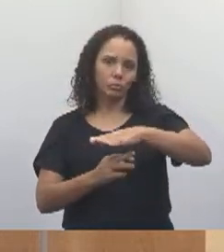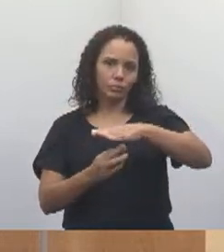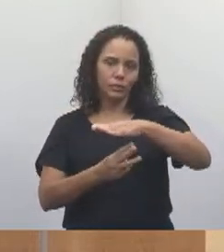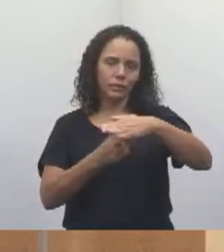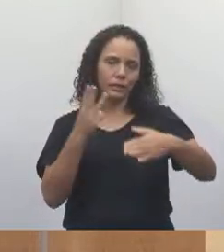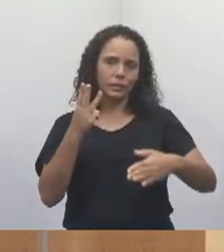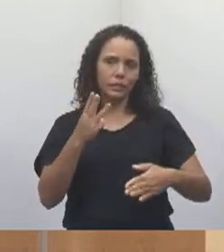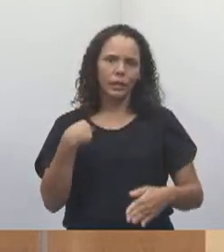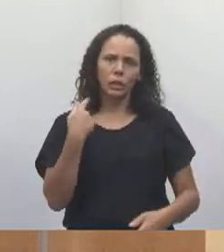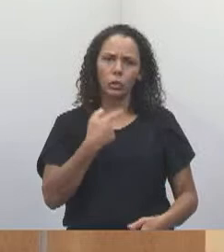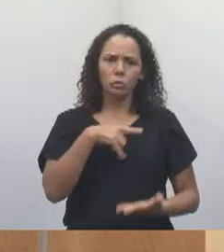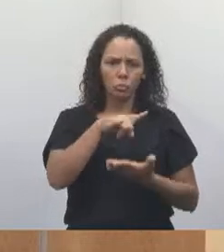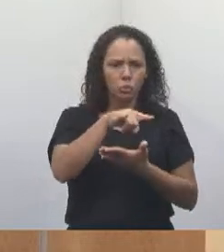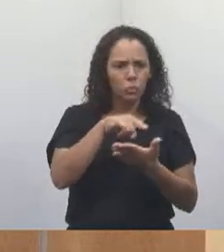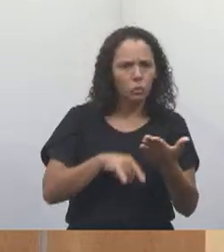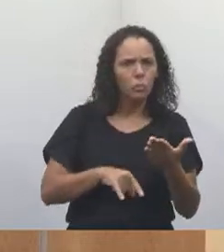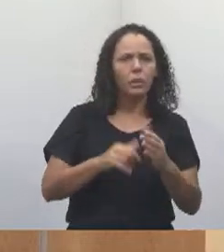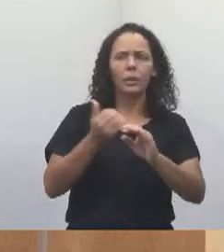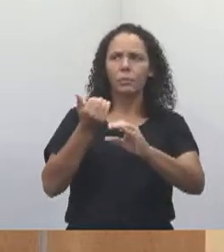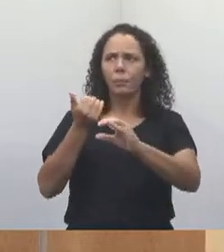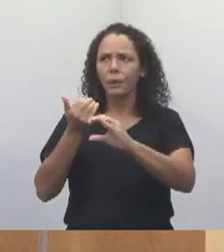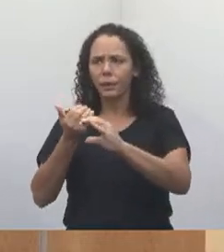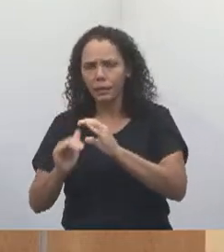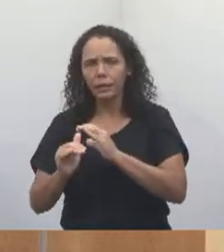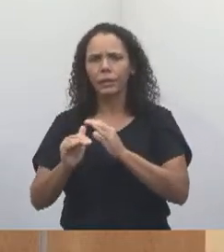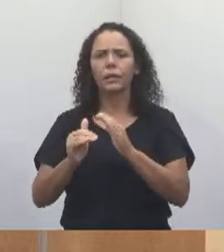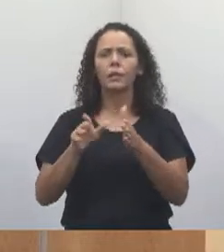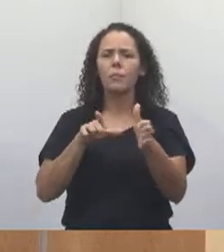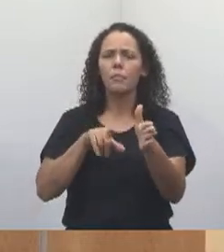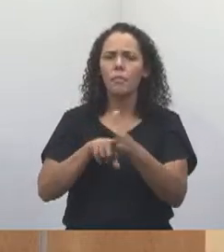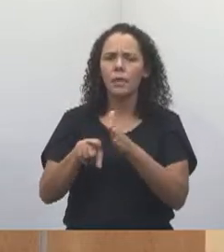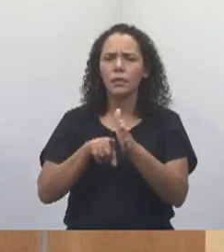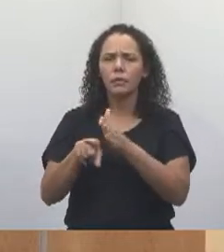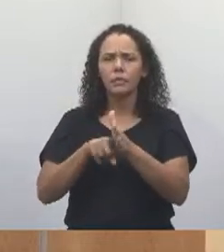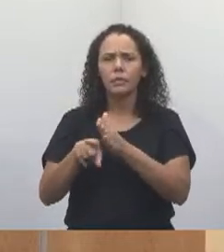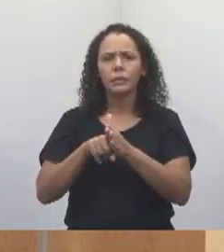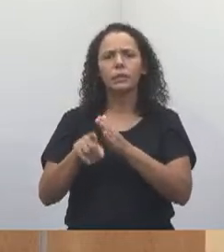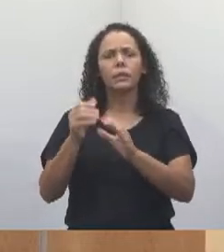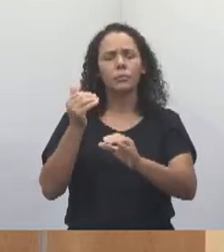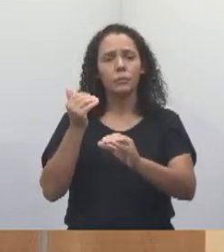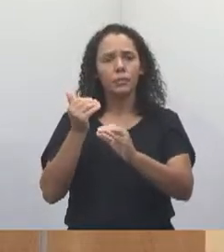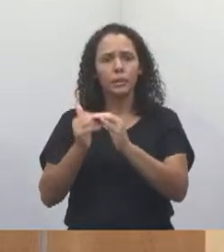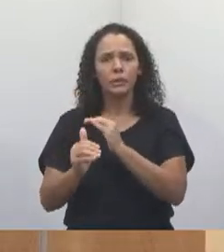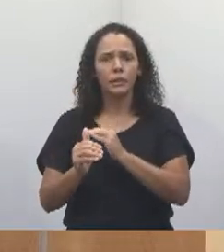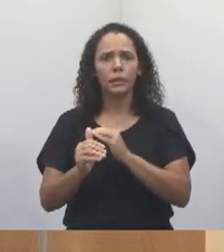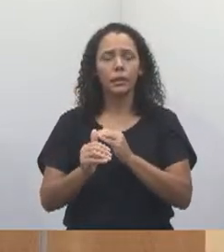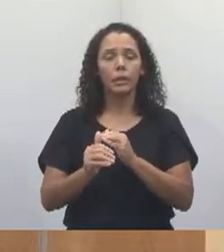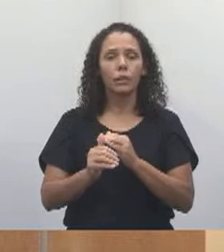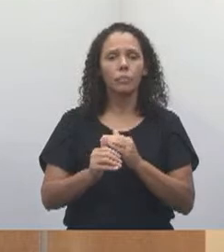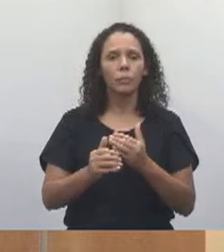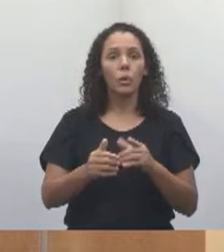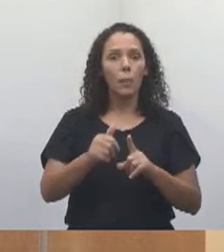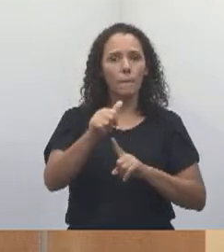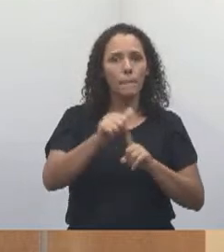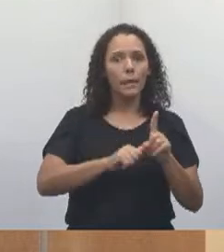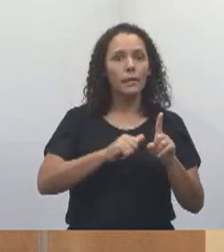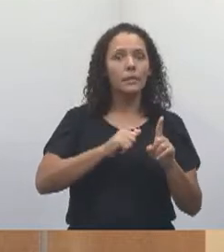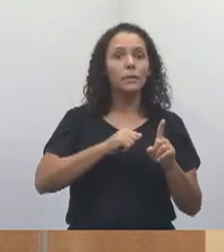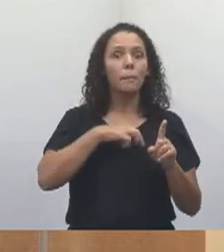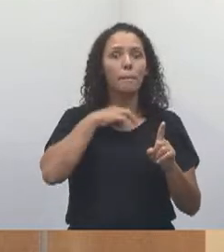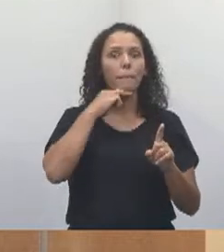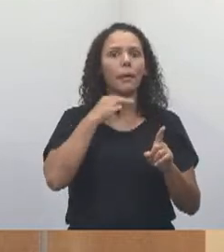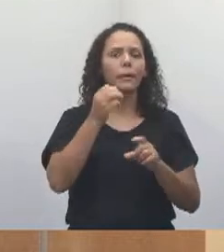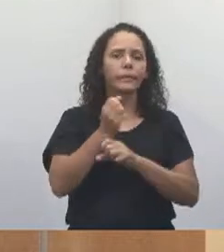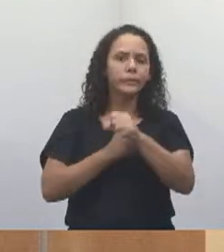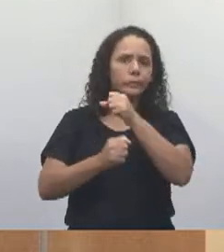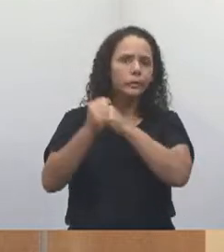está registrado desde março do ano passado. Eu, vereador Rodrigo Salomão, vereador Rogério Timóteo, fizemos isso formalmente